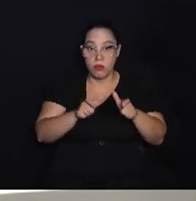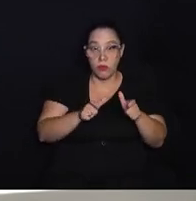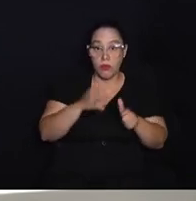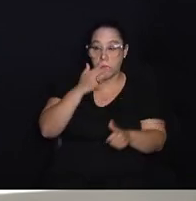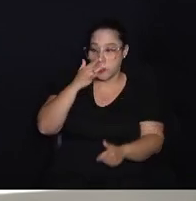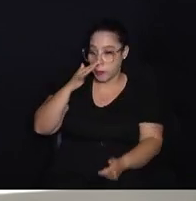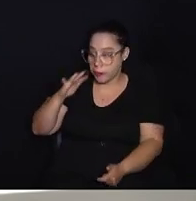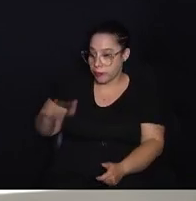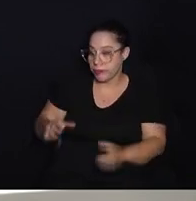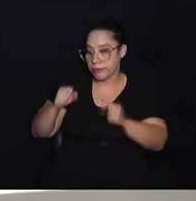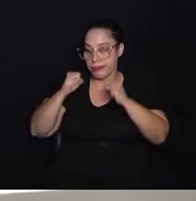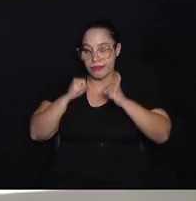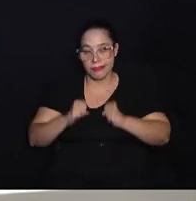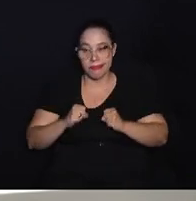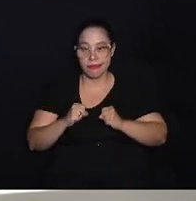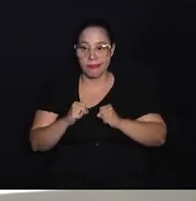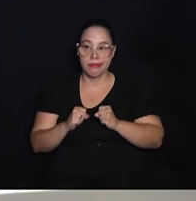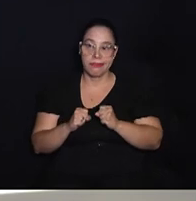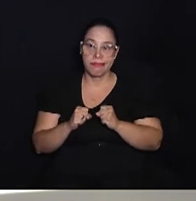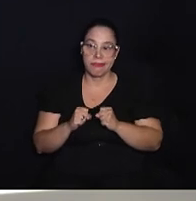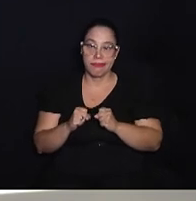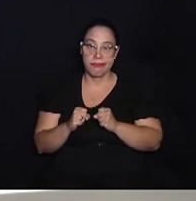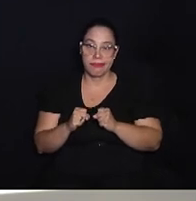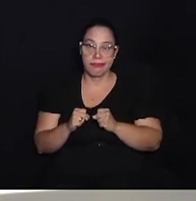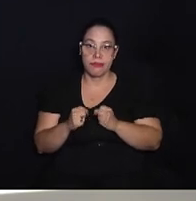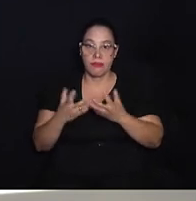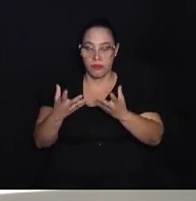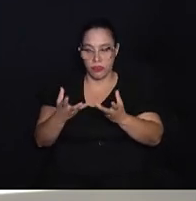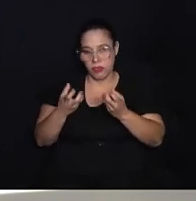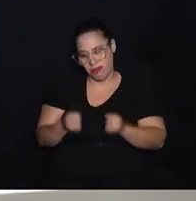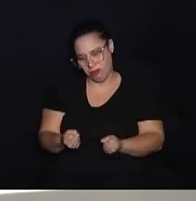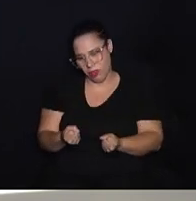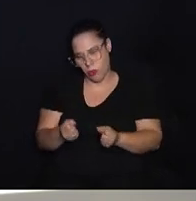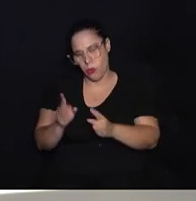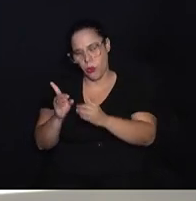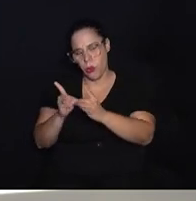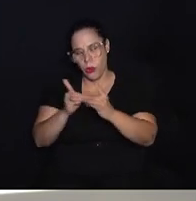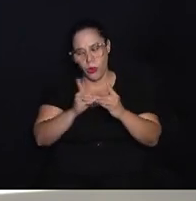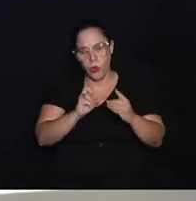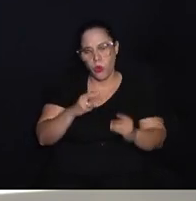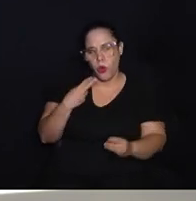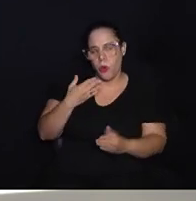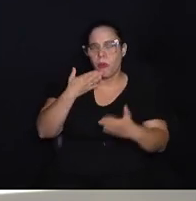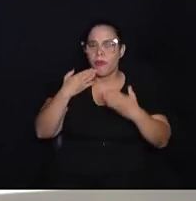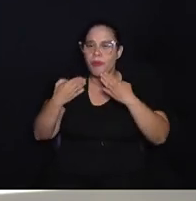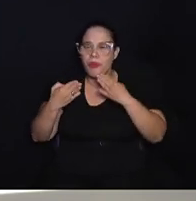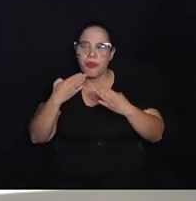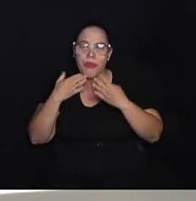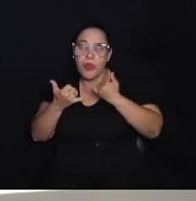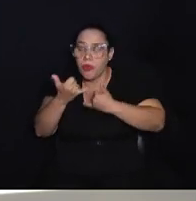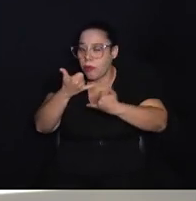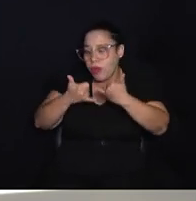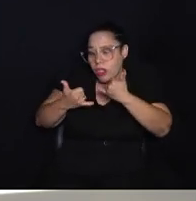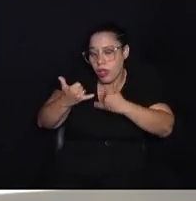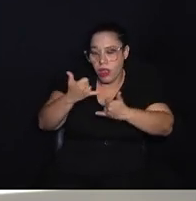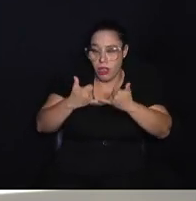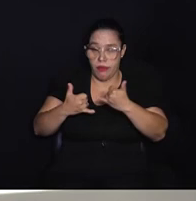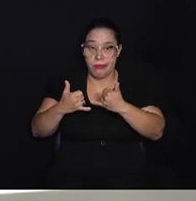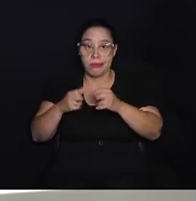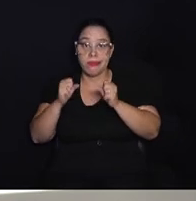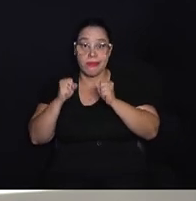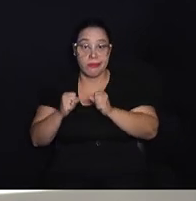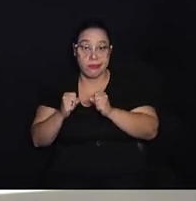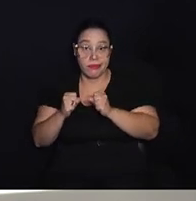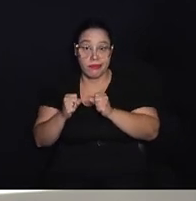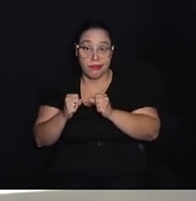crianças que possam receber esse atendimento, ou seja, é bate-papo, uma brincadeira. E para isso também